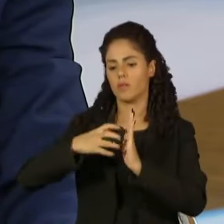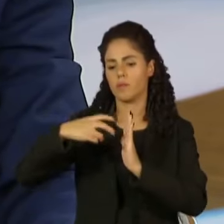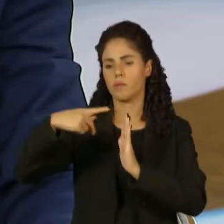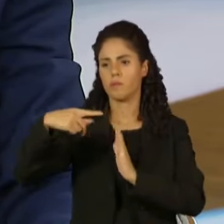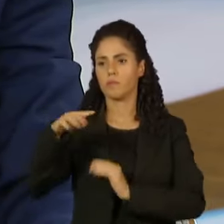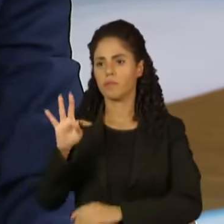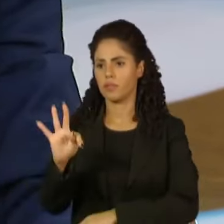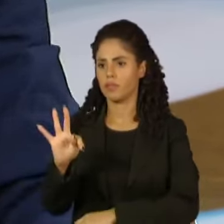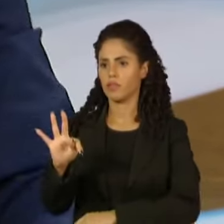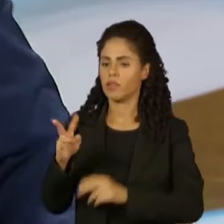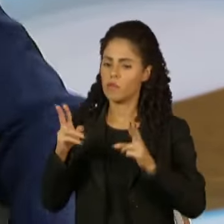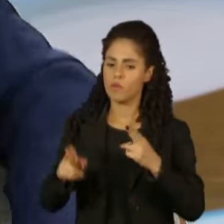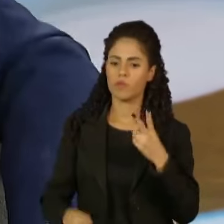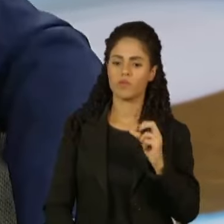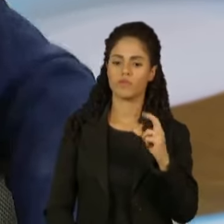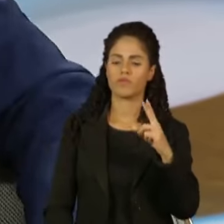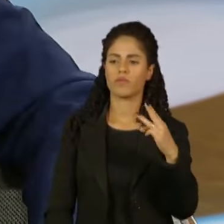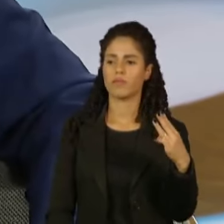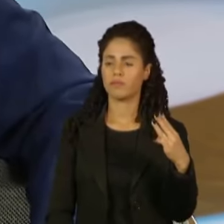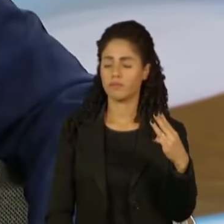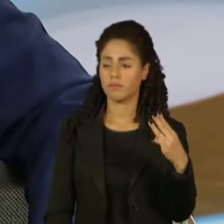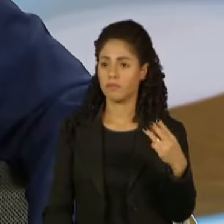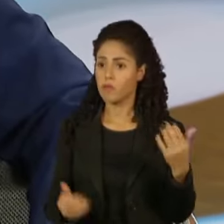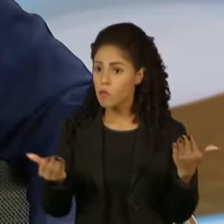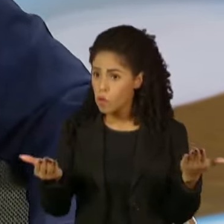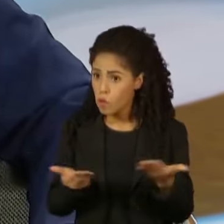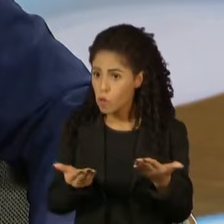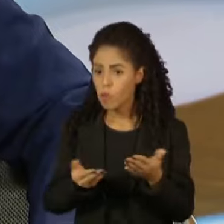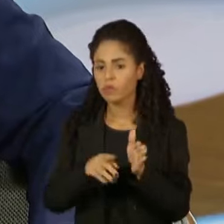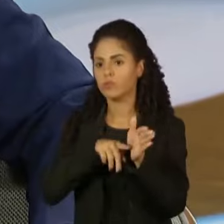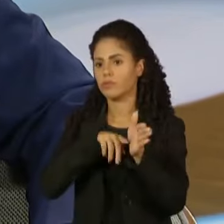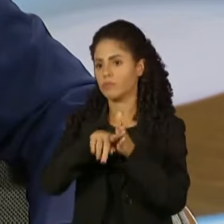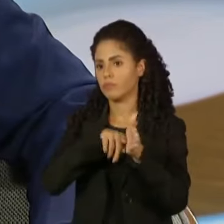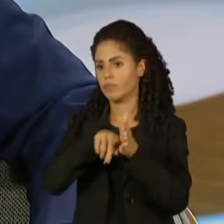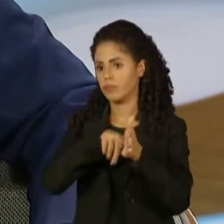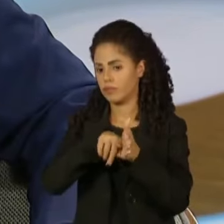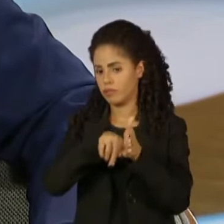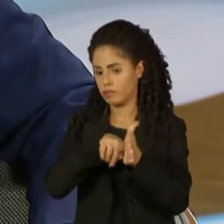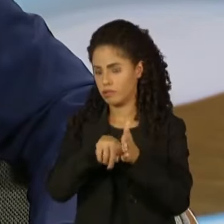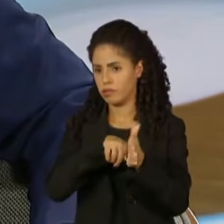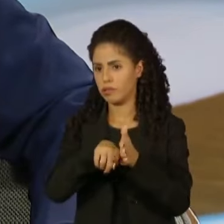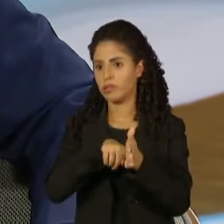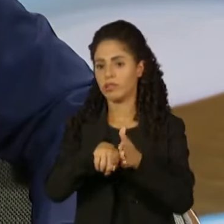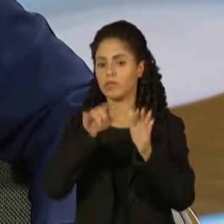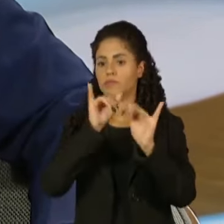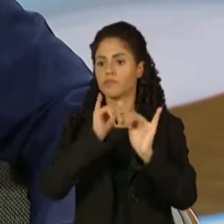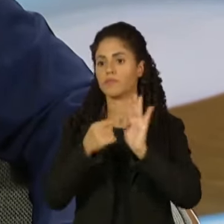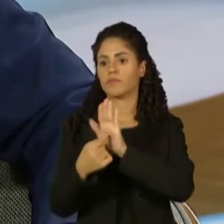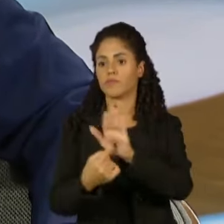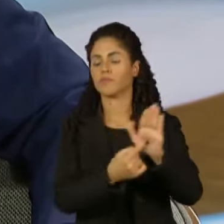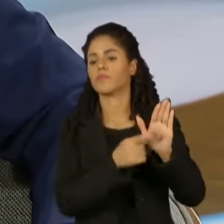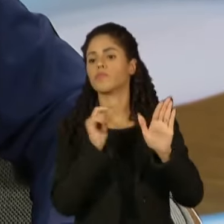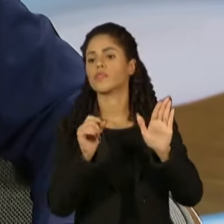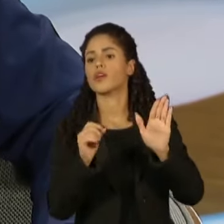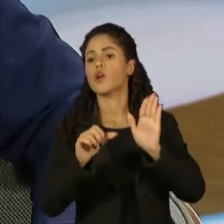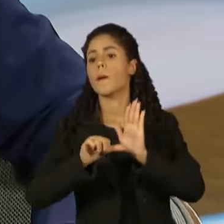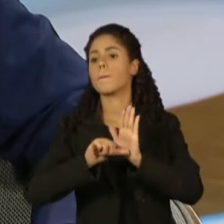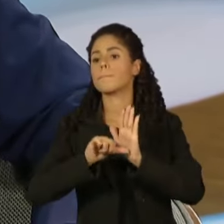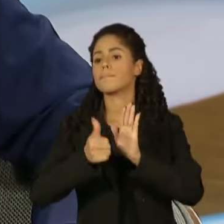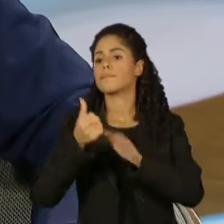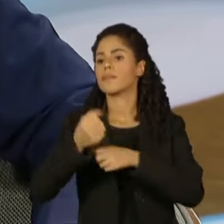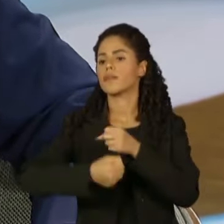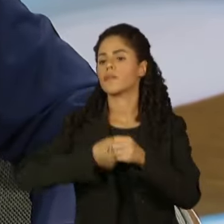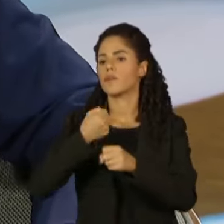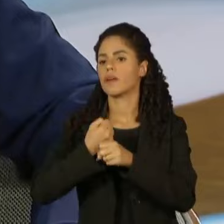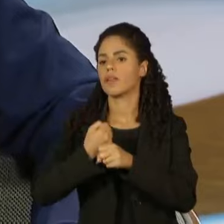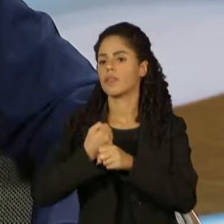com o nosso ano de 2023. Hoje, a Quest, não é o governo que está dizendo, hoje a Quest mostrou que o primeiro ano do governo do presidente